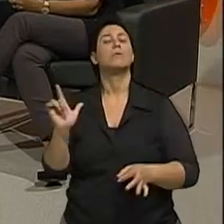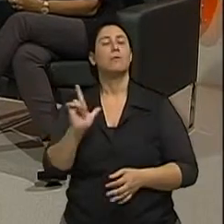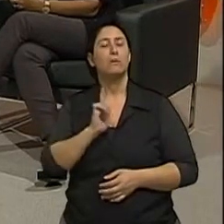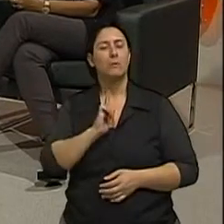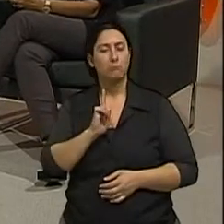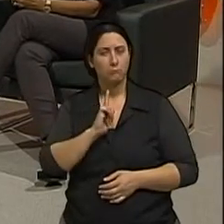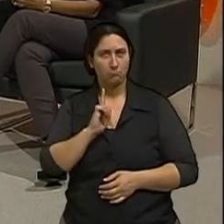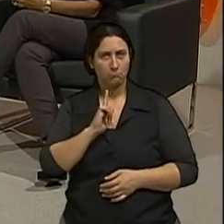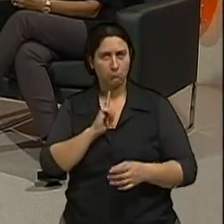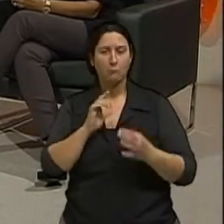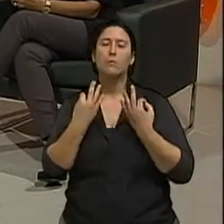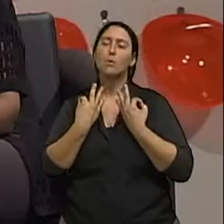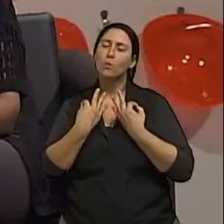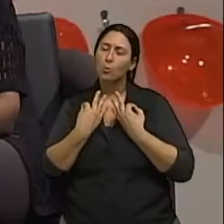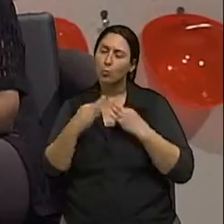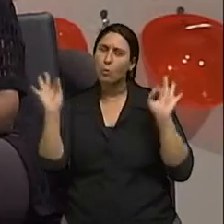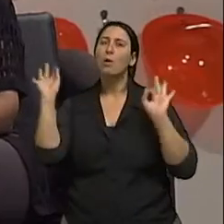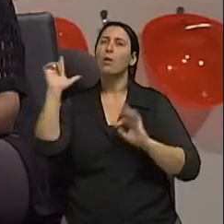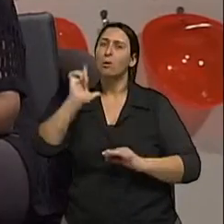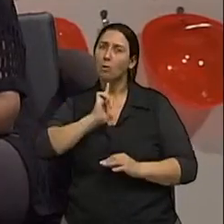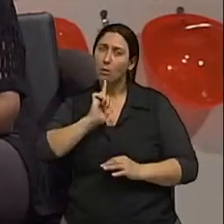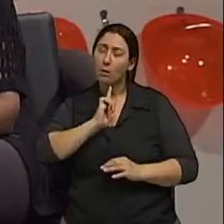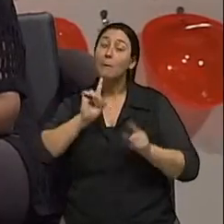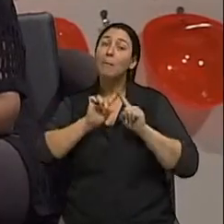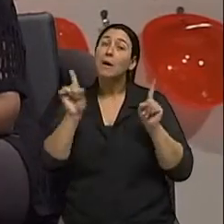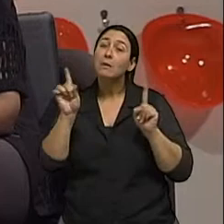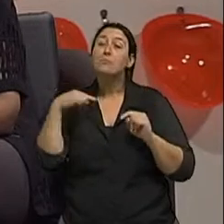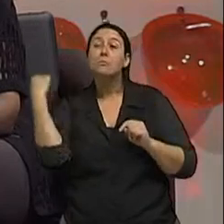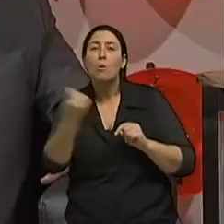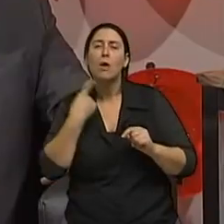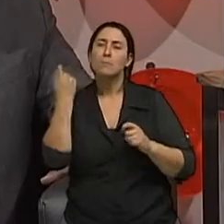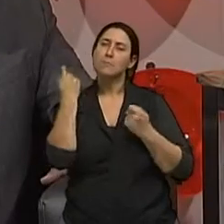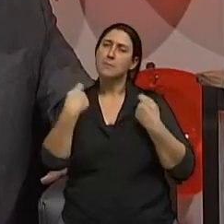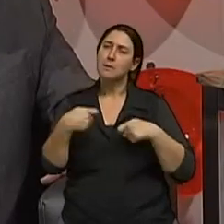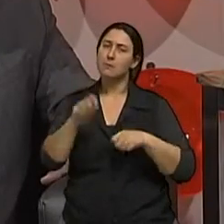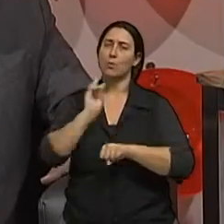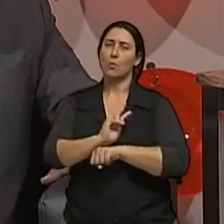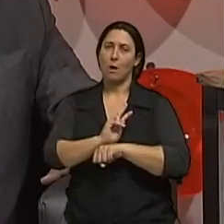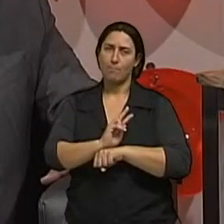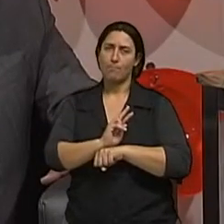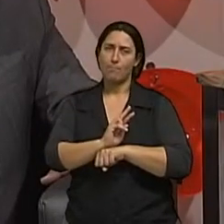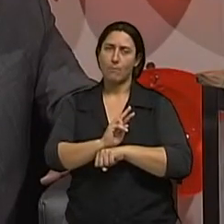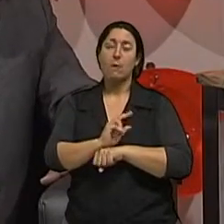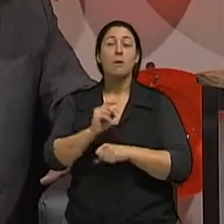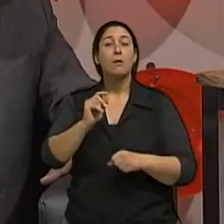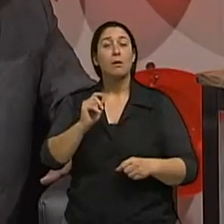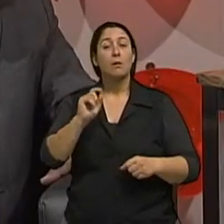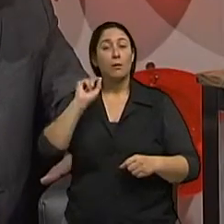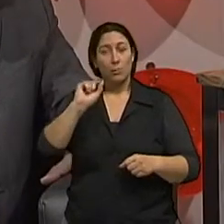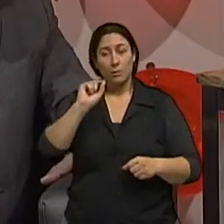potencialmente curável vai depender de nós exatamente vai depender da do